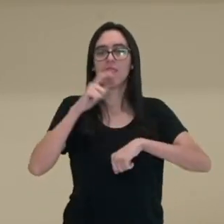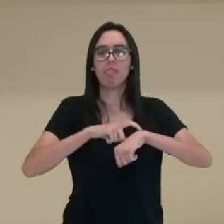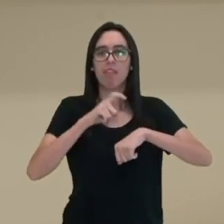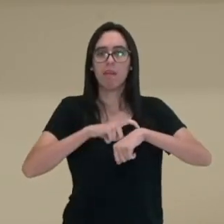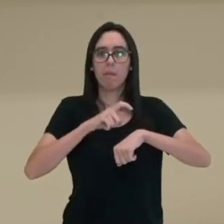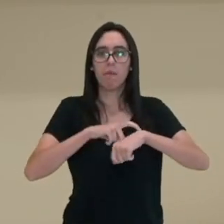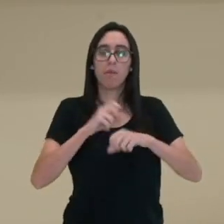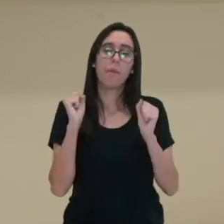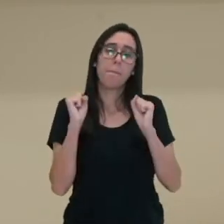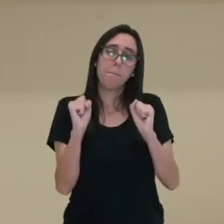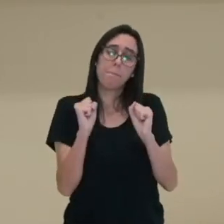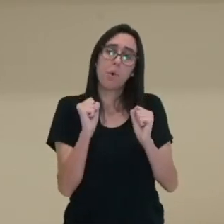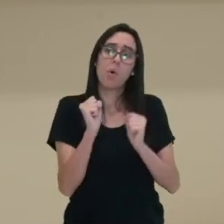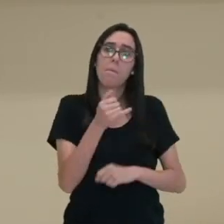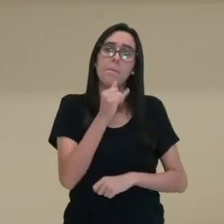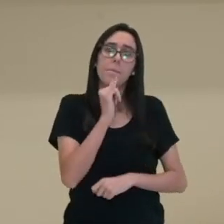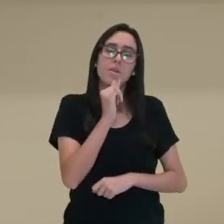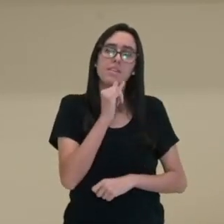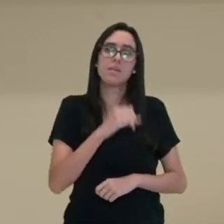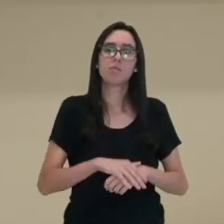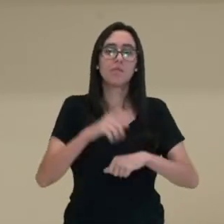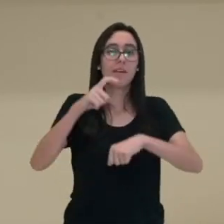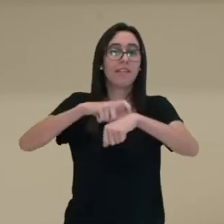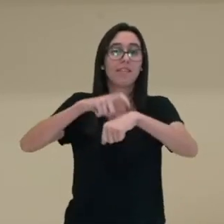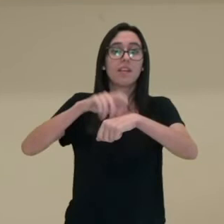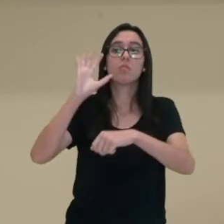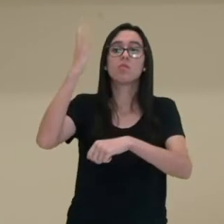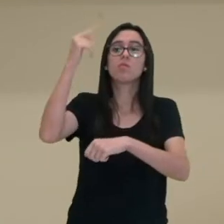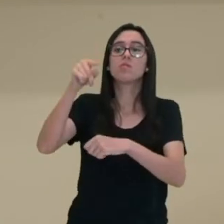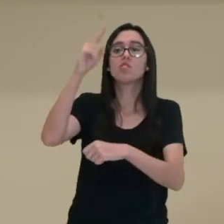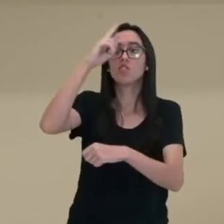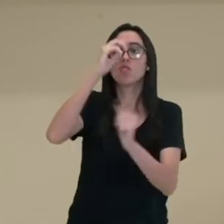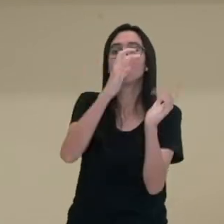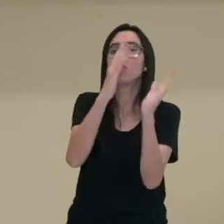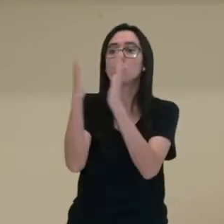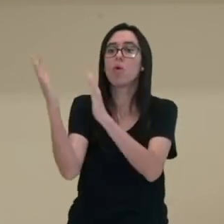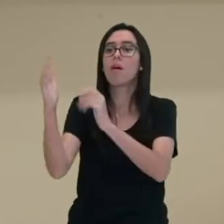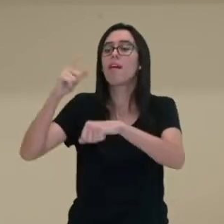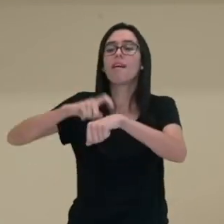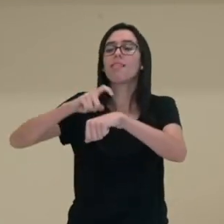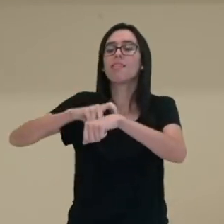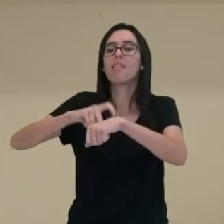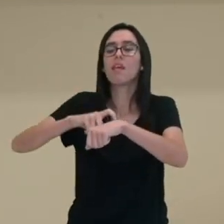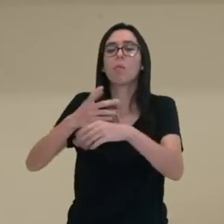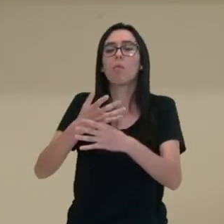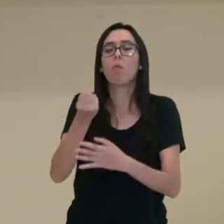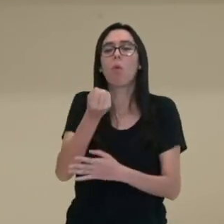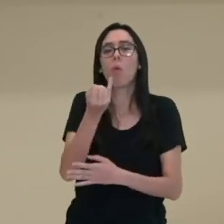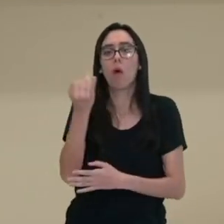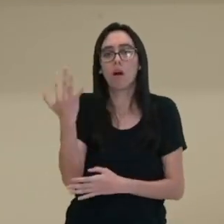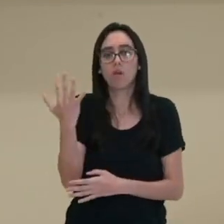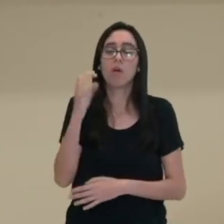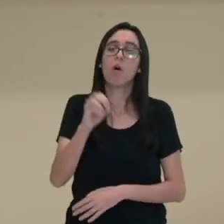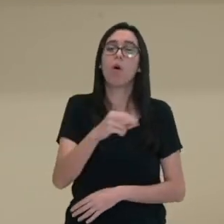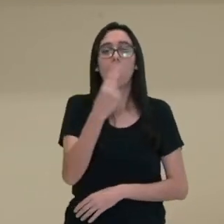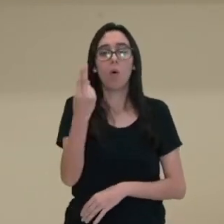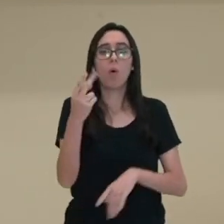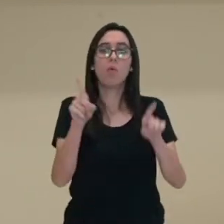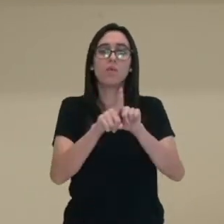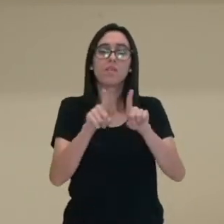ser o tempo, às vezes, em que os fatos aconteceram de forma externa, mas também nós podemos ter um tempo